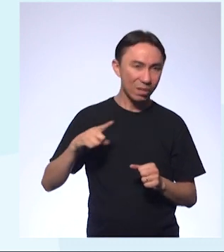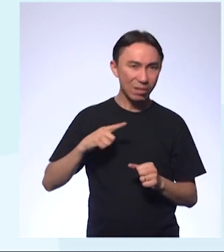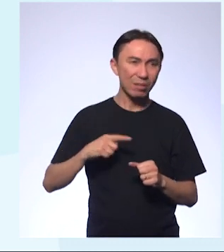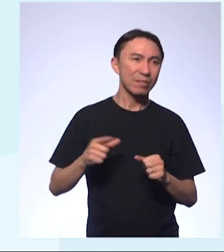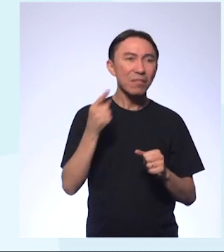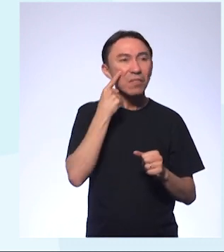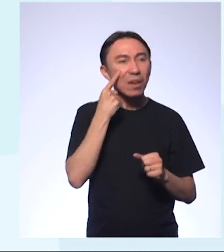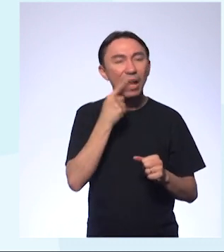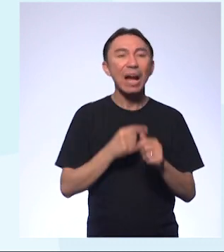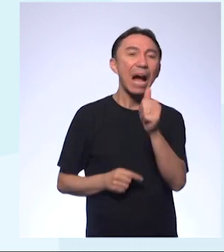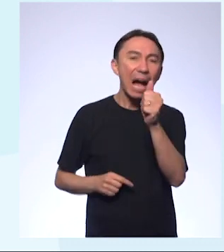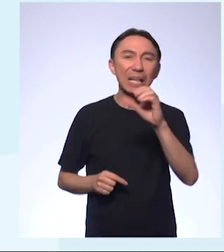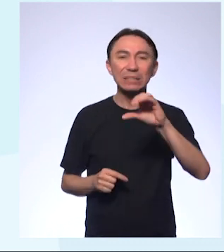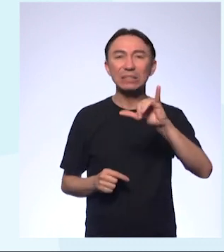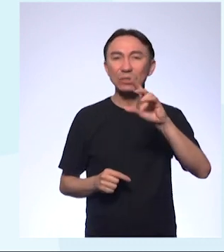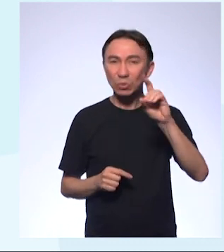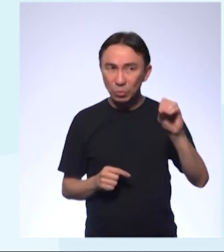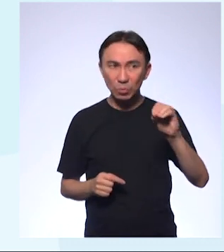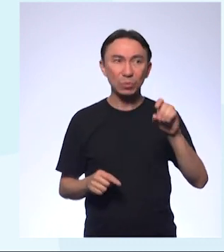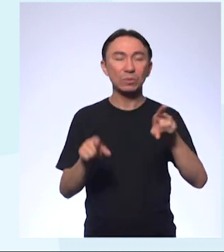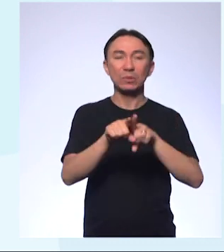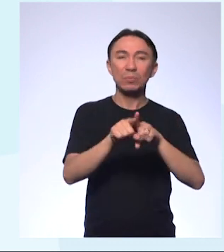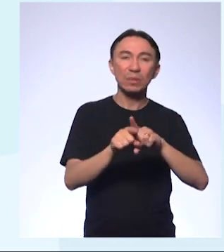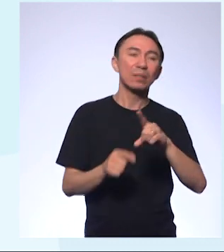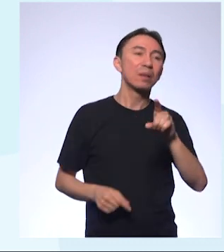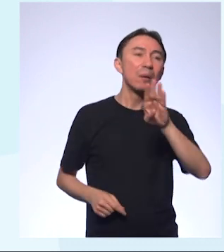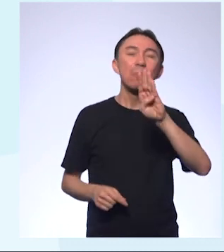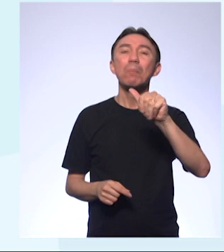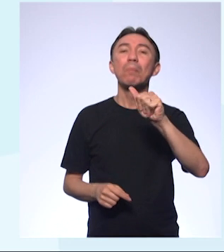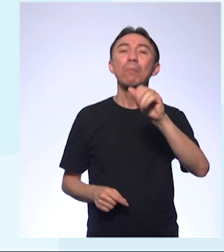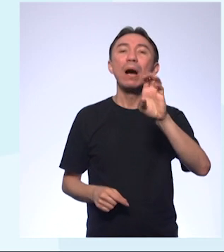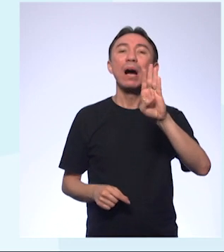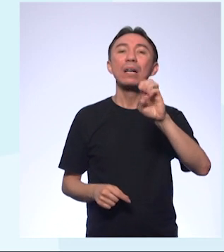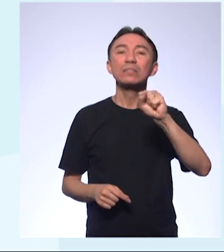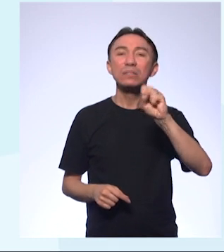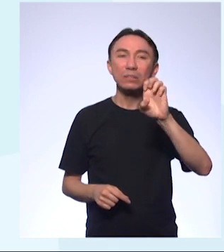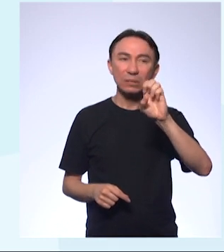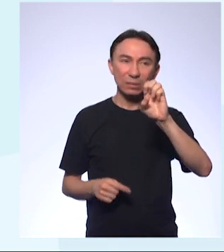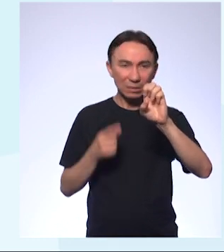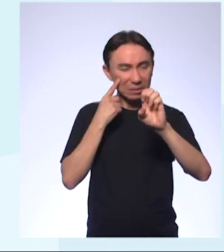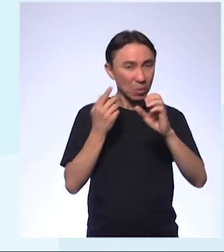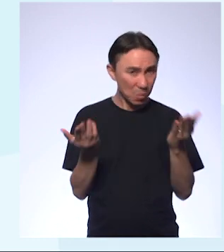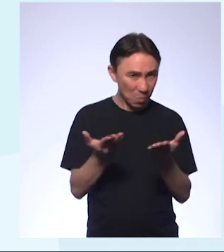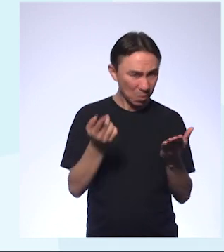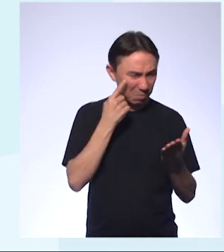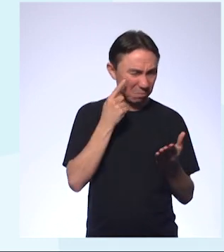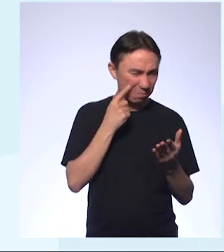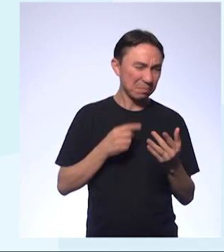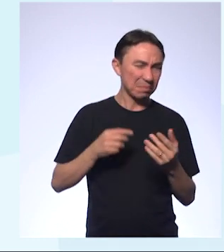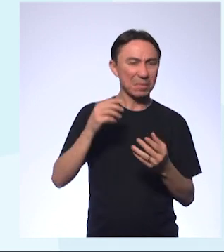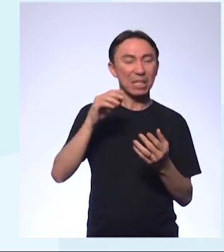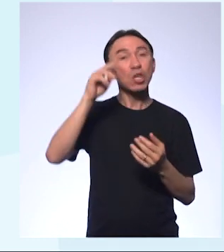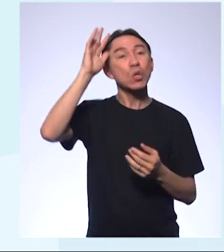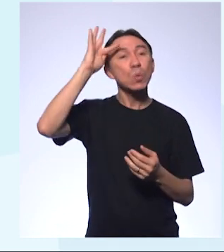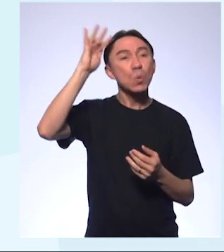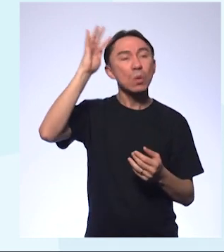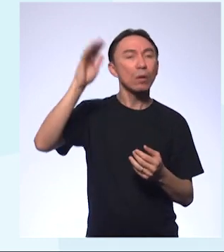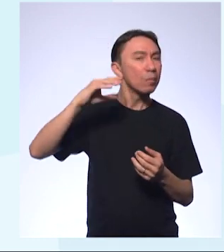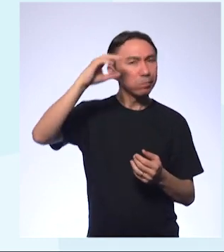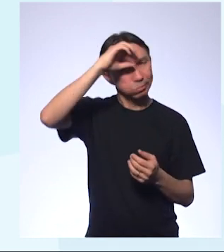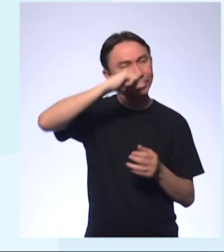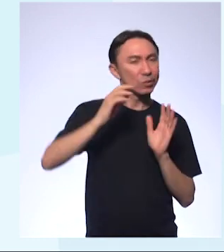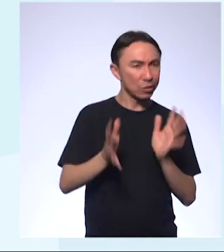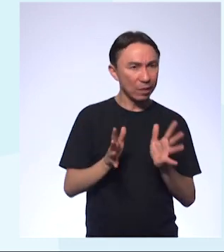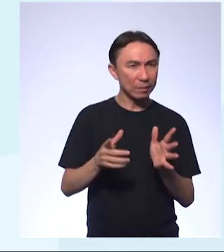e as bases. Existem outras definições, mas nesse momento, a teoria de Arrhenius já dá conta para a gente. Então, o que são ácidos?